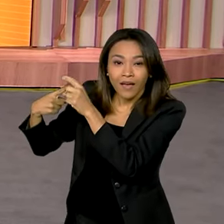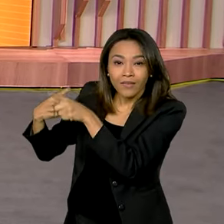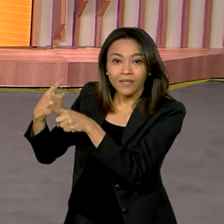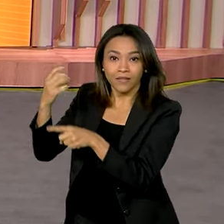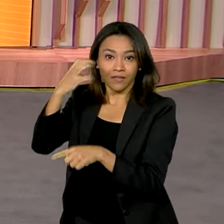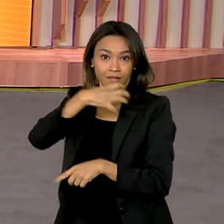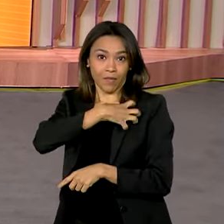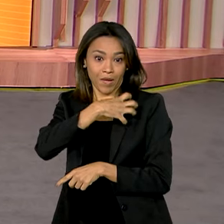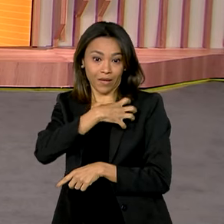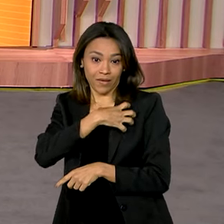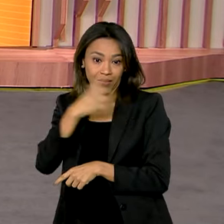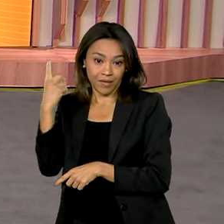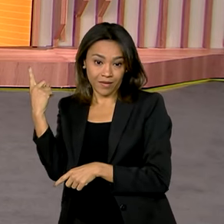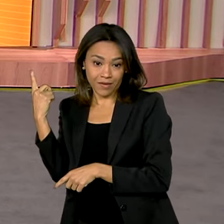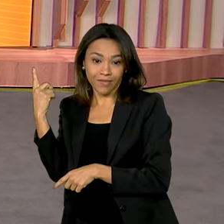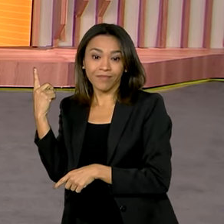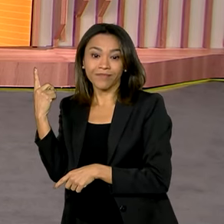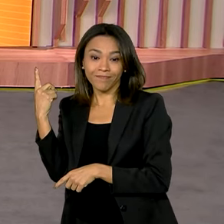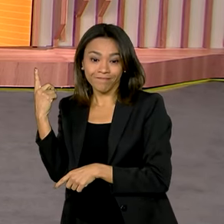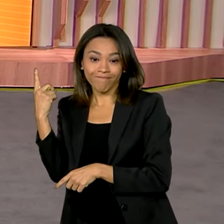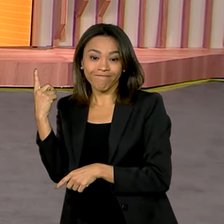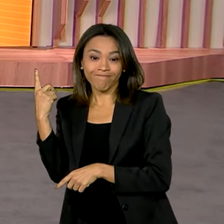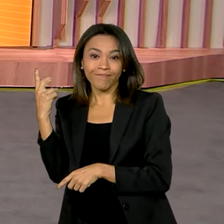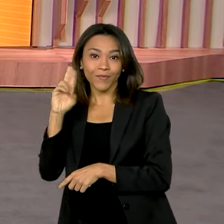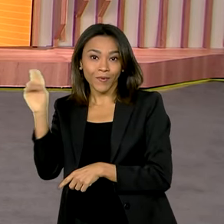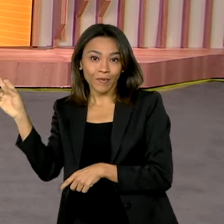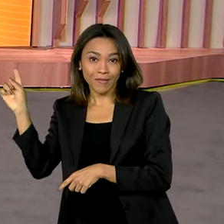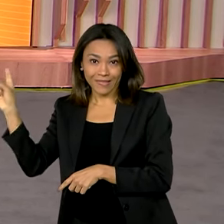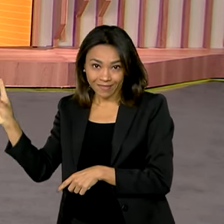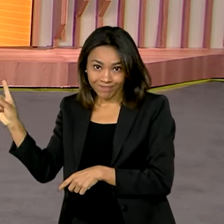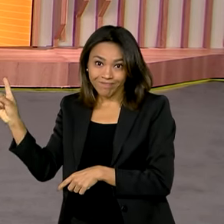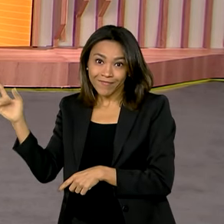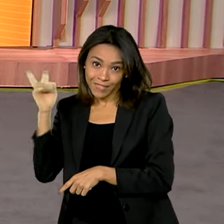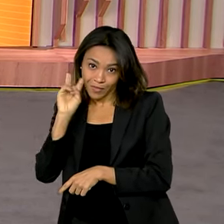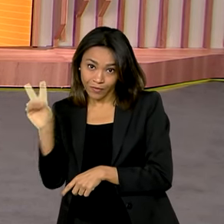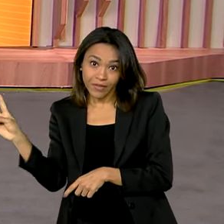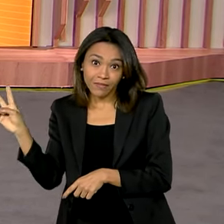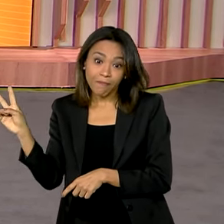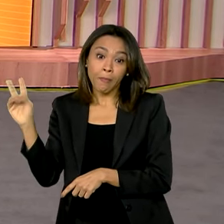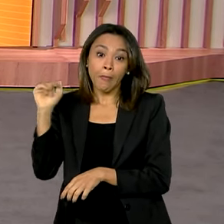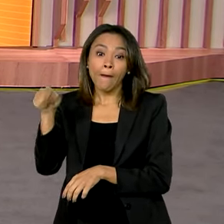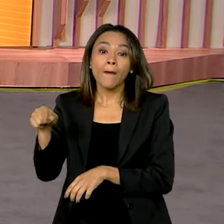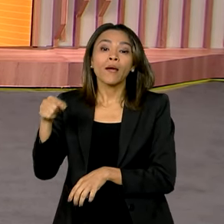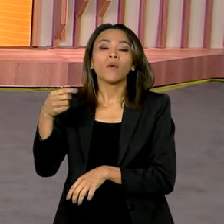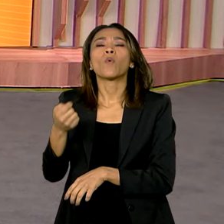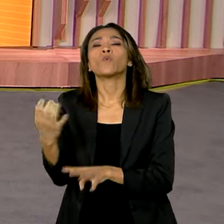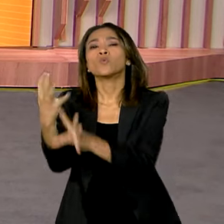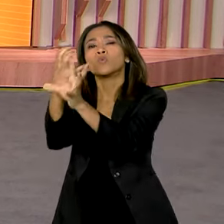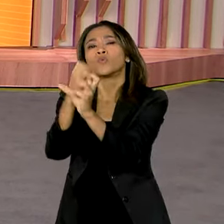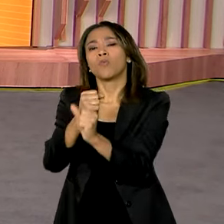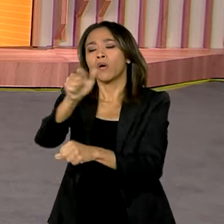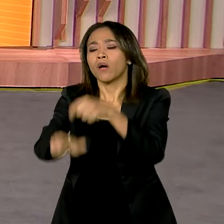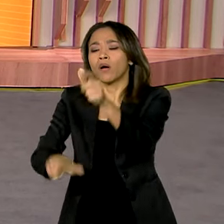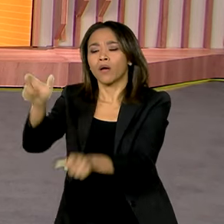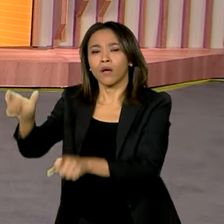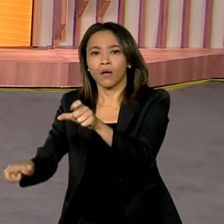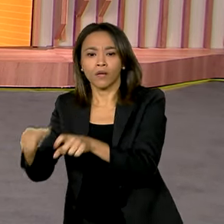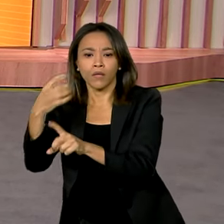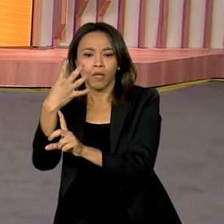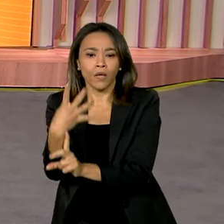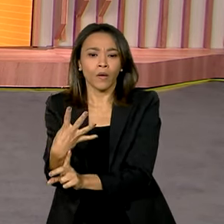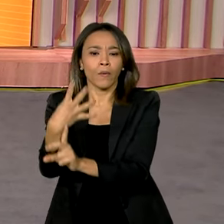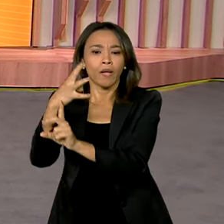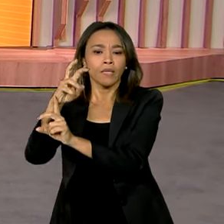que compõem a região do Baixio do Irecê. Você vê aqui com a gente que a população, são quase 45 mil